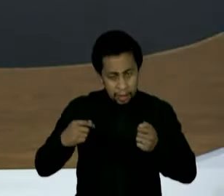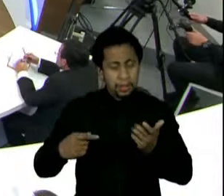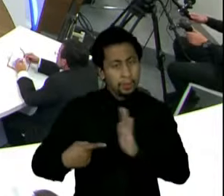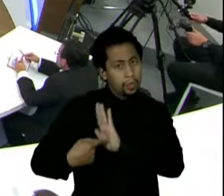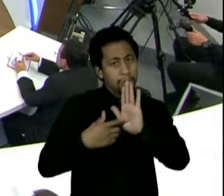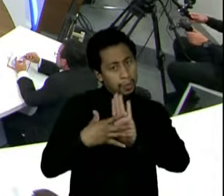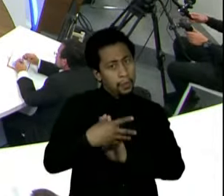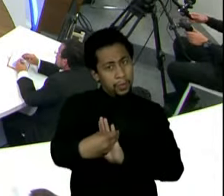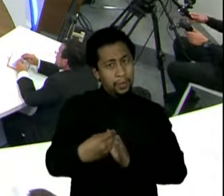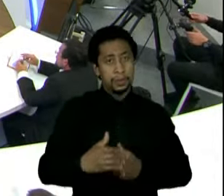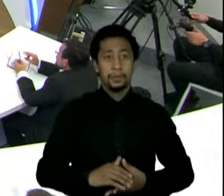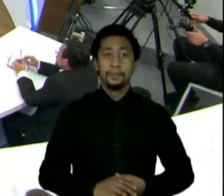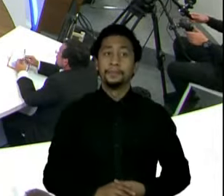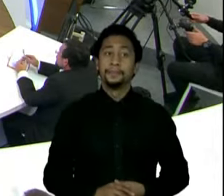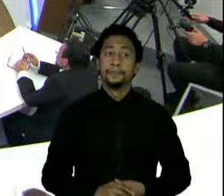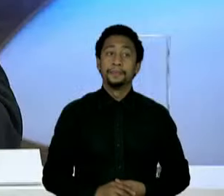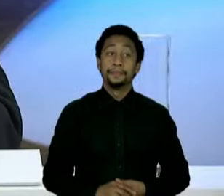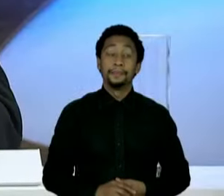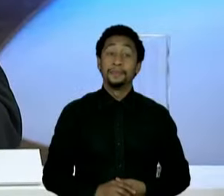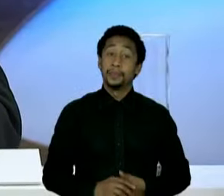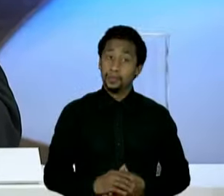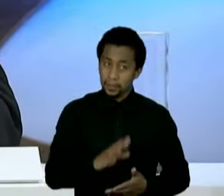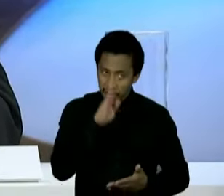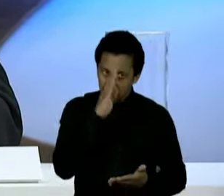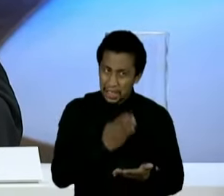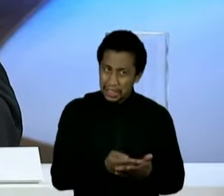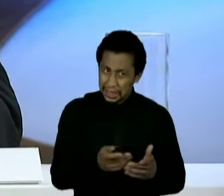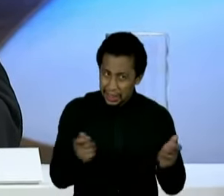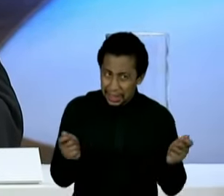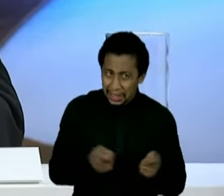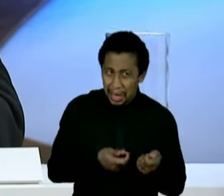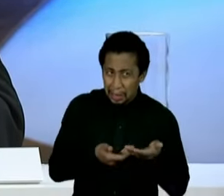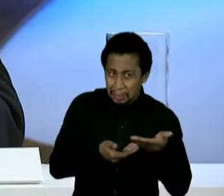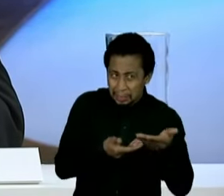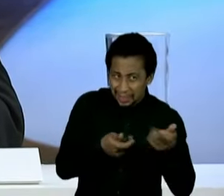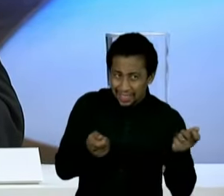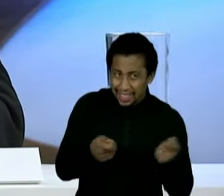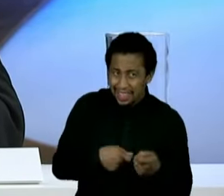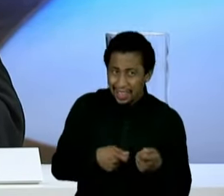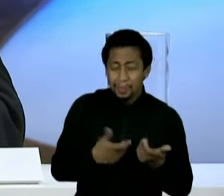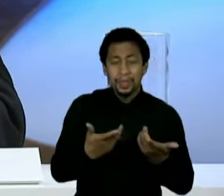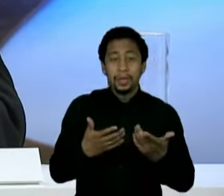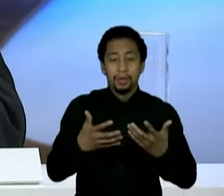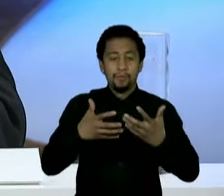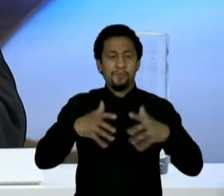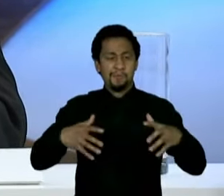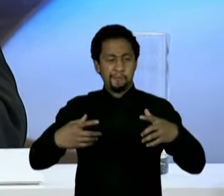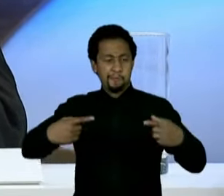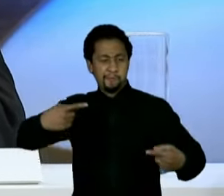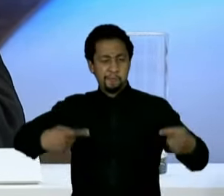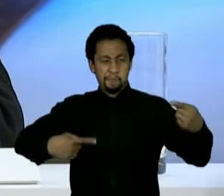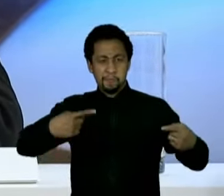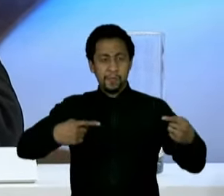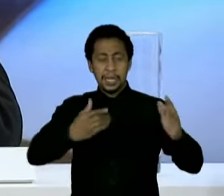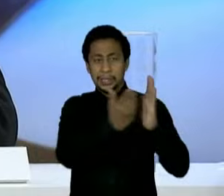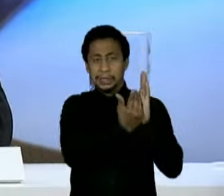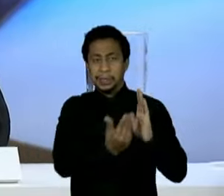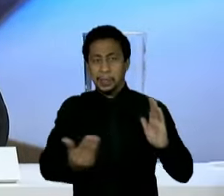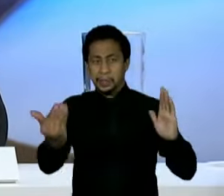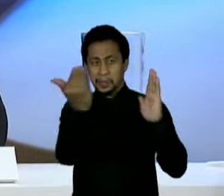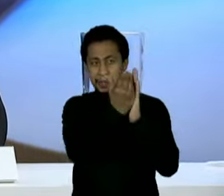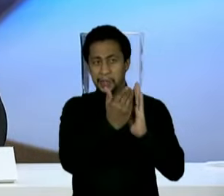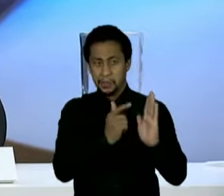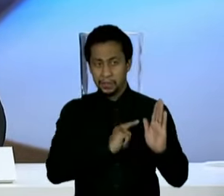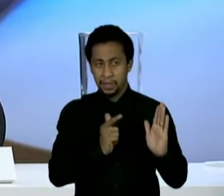permitem uma convivência? O senhor acha que a oposição exagera um pouco no tom que trata o